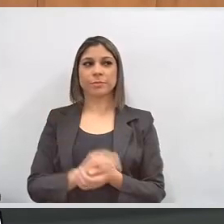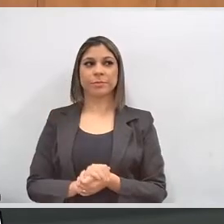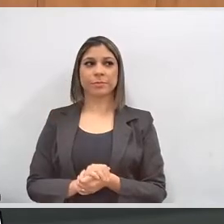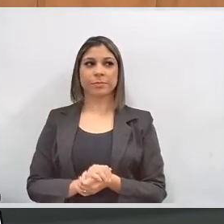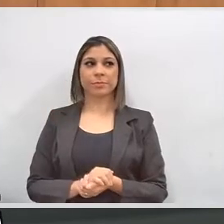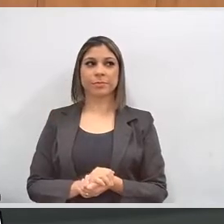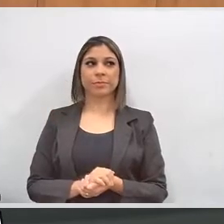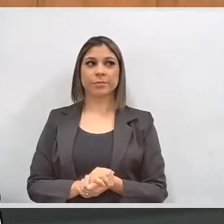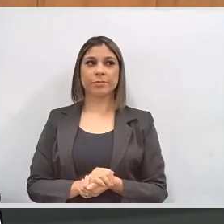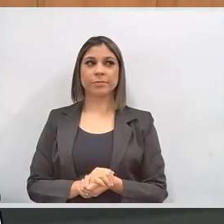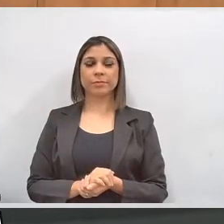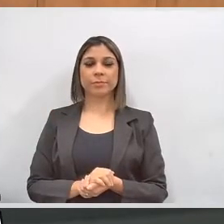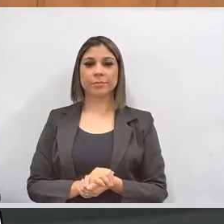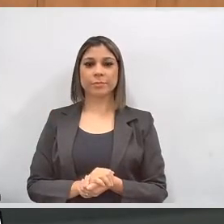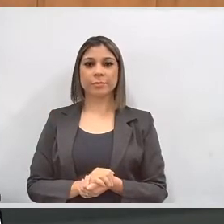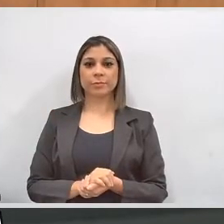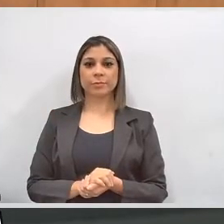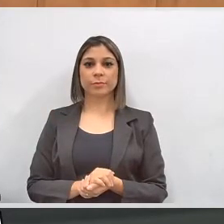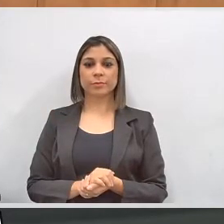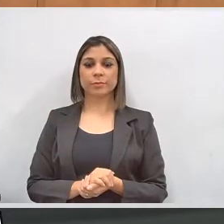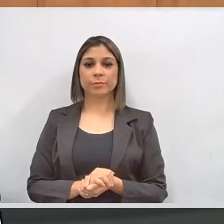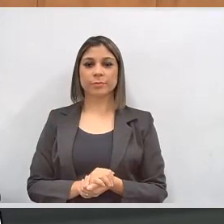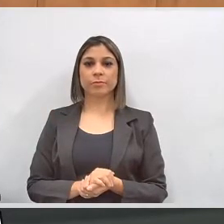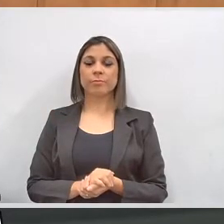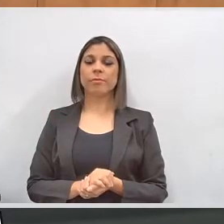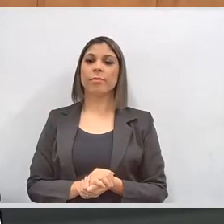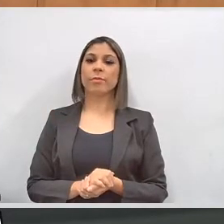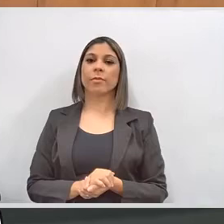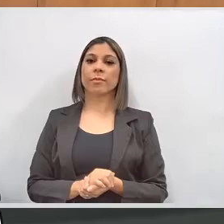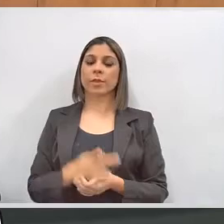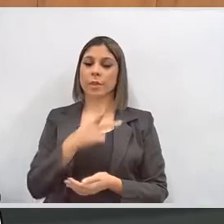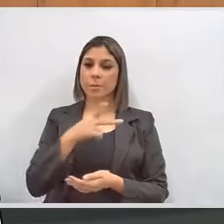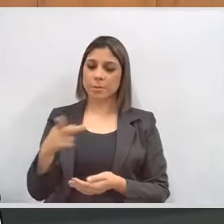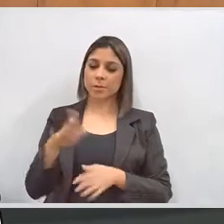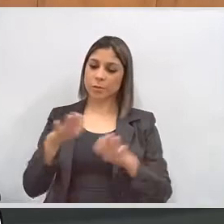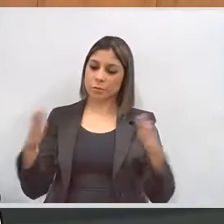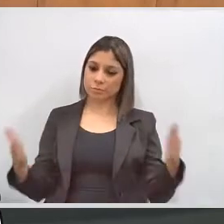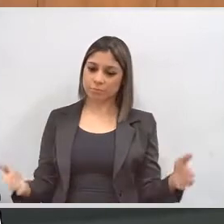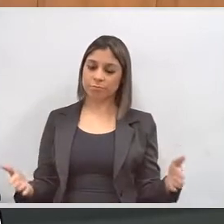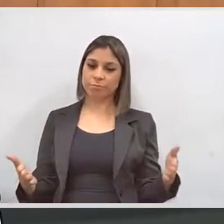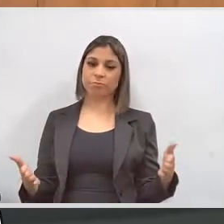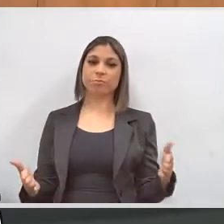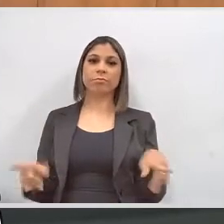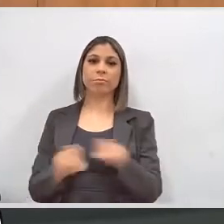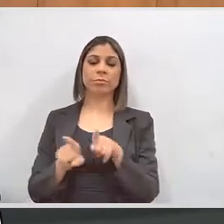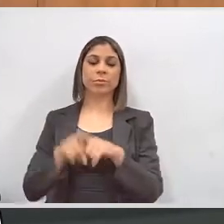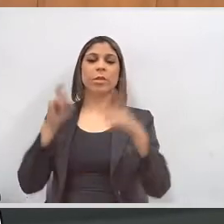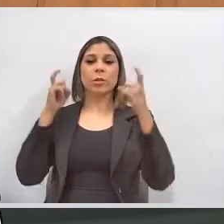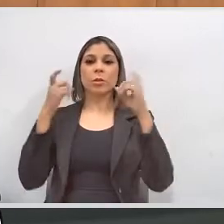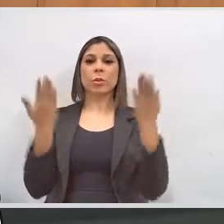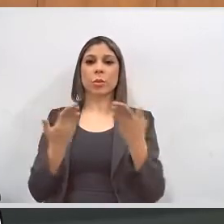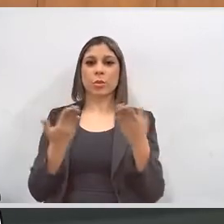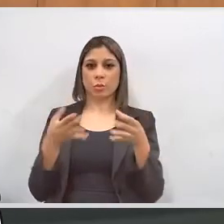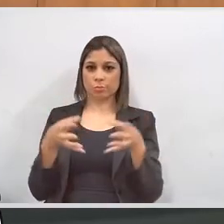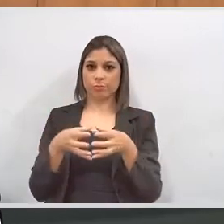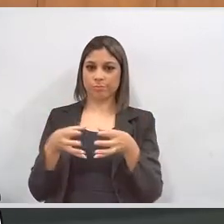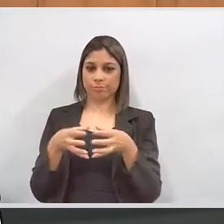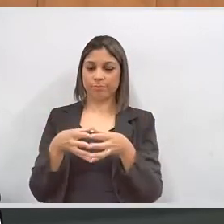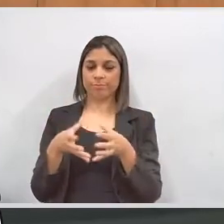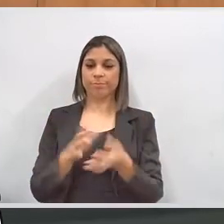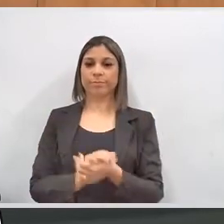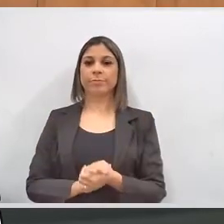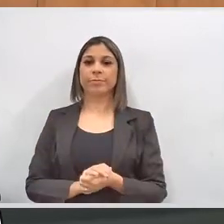iluso presidente da mesa e dessa nossa reunião da comissão.